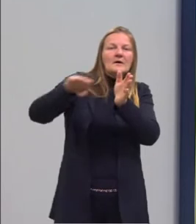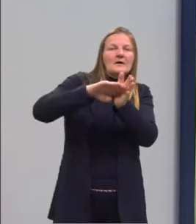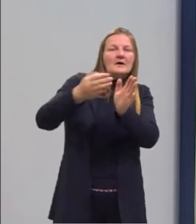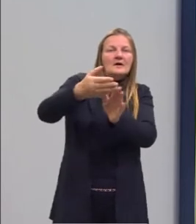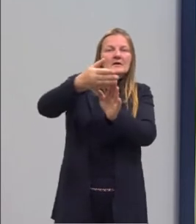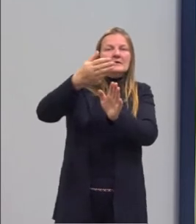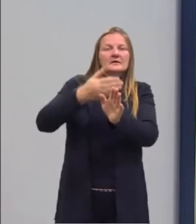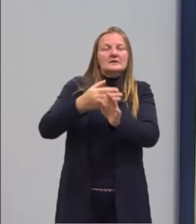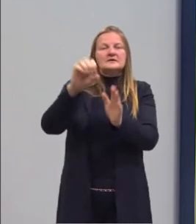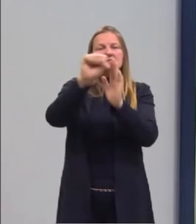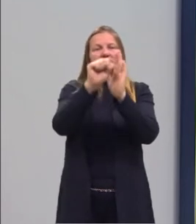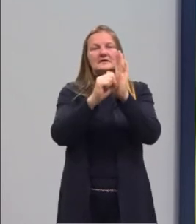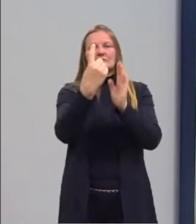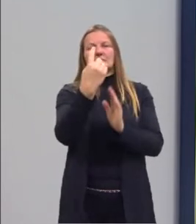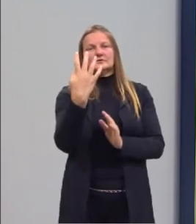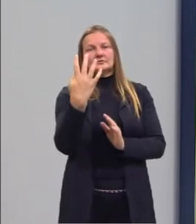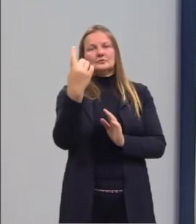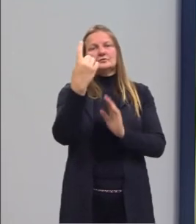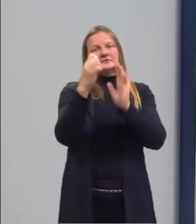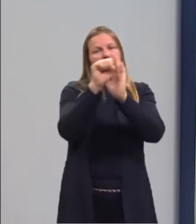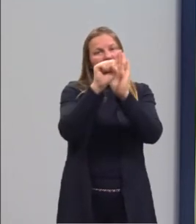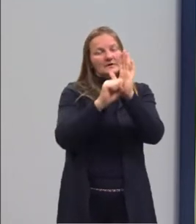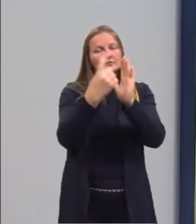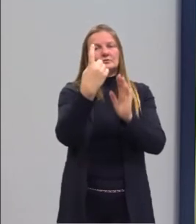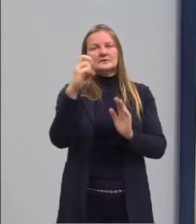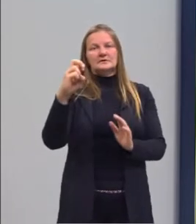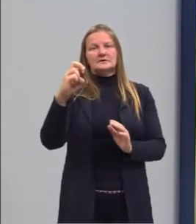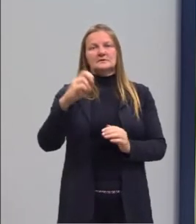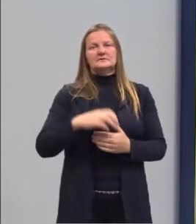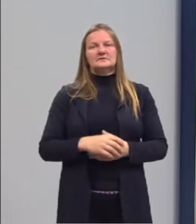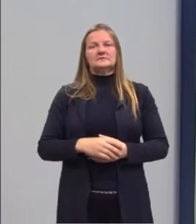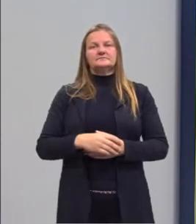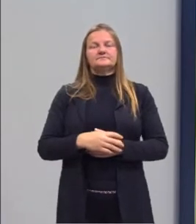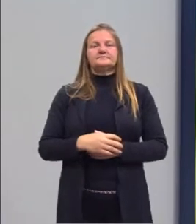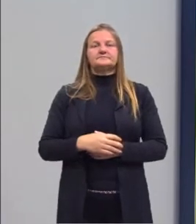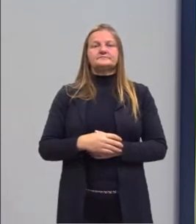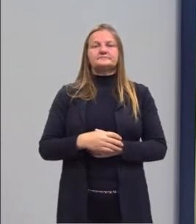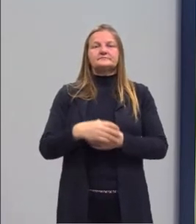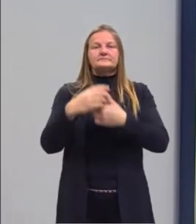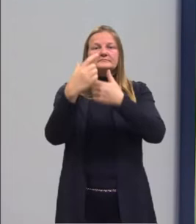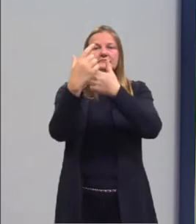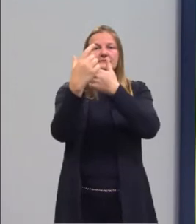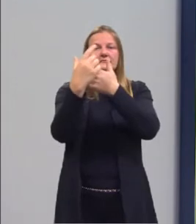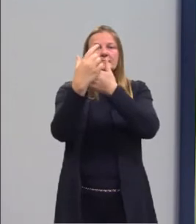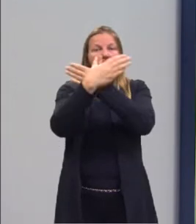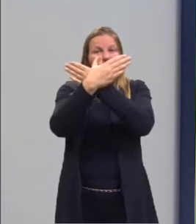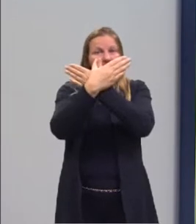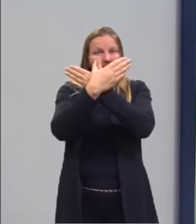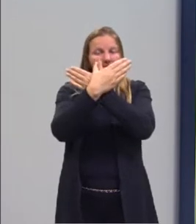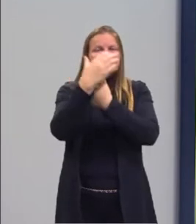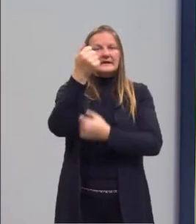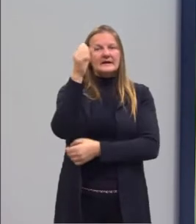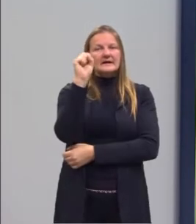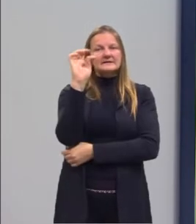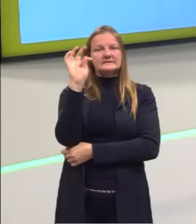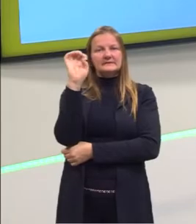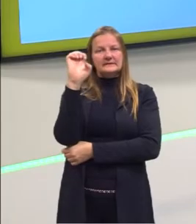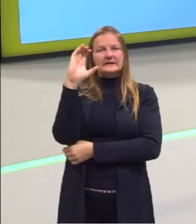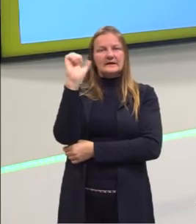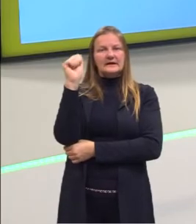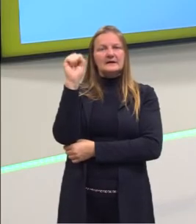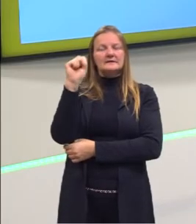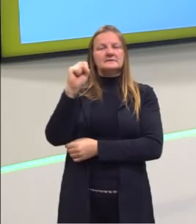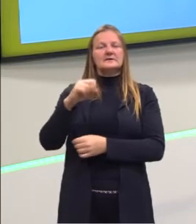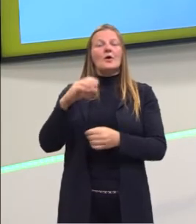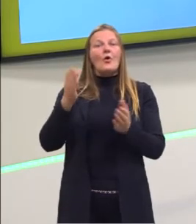já entre o século XIV e XV, formada pelos aztecas, habitando a região onde hoje é conhecida como a Cidade